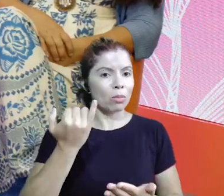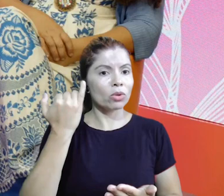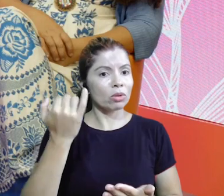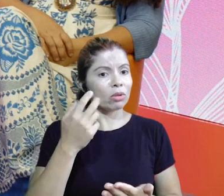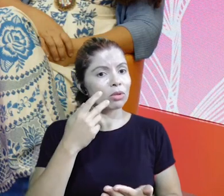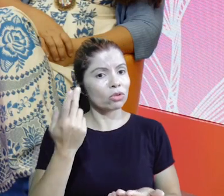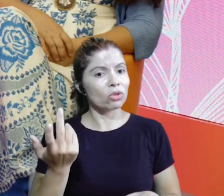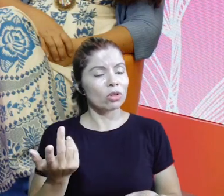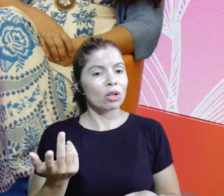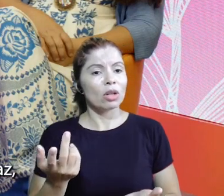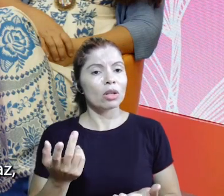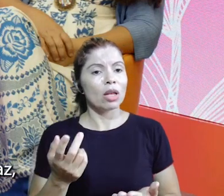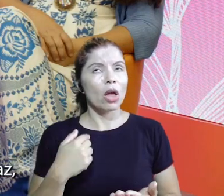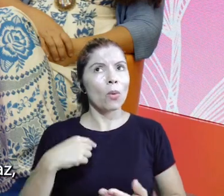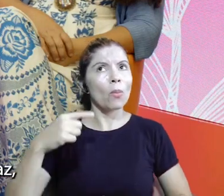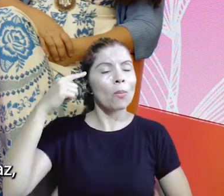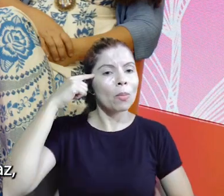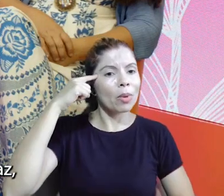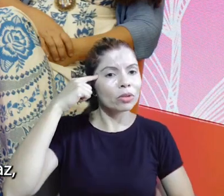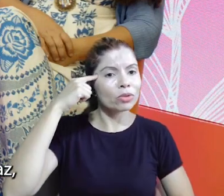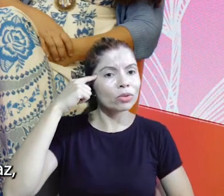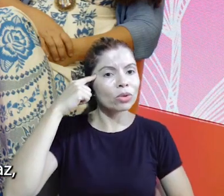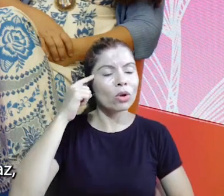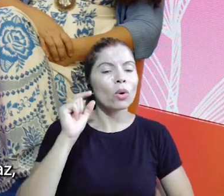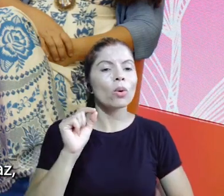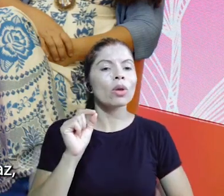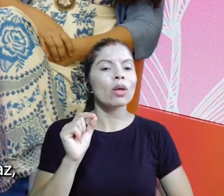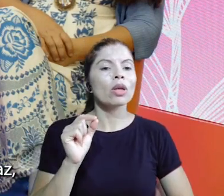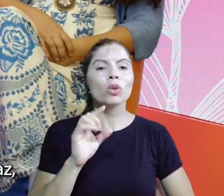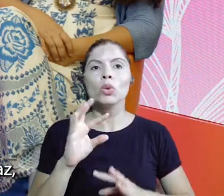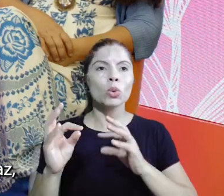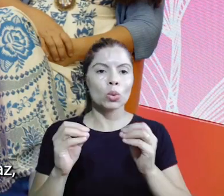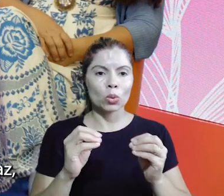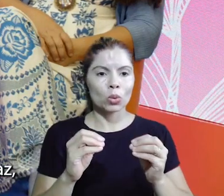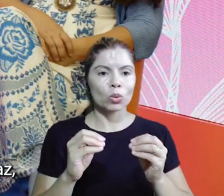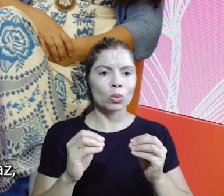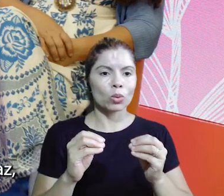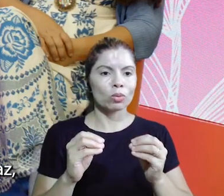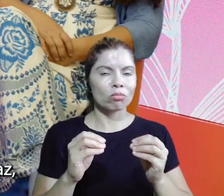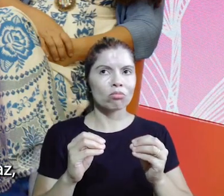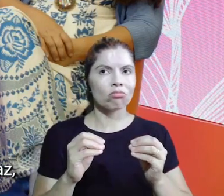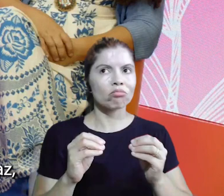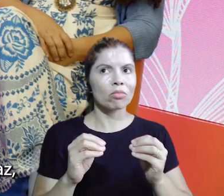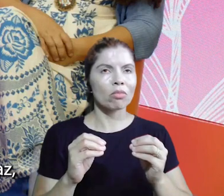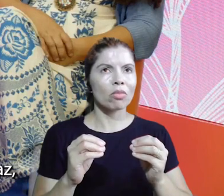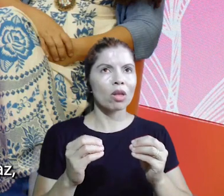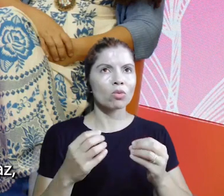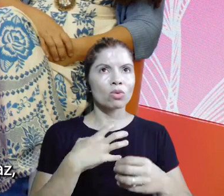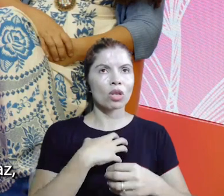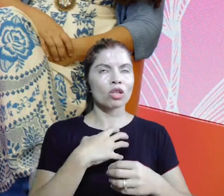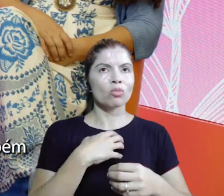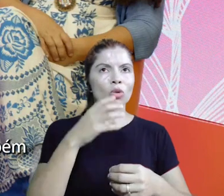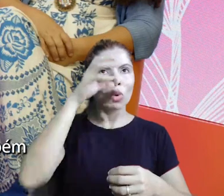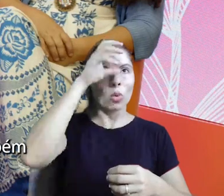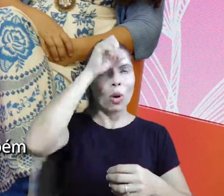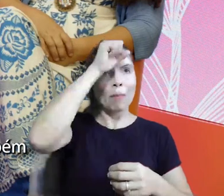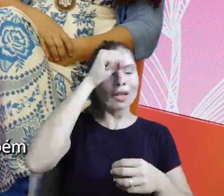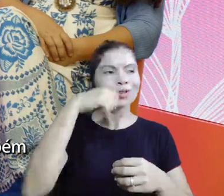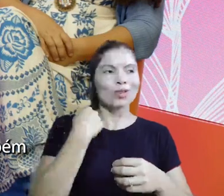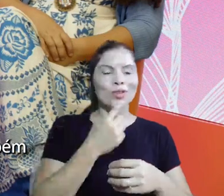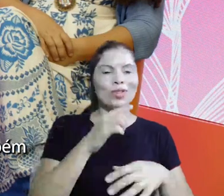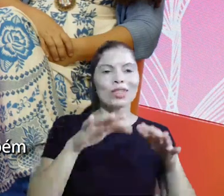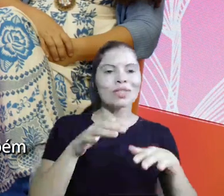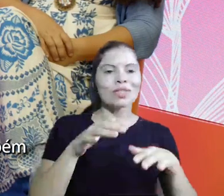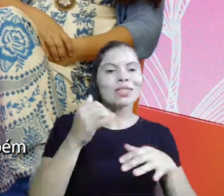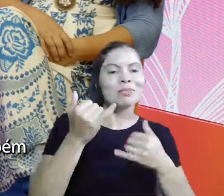é importante fazer isso, falar isso. E aí quando eu penso, né, no que tudo isso traz, é, a gente